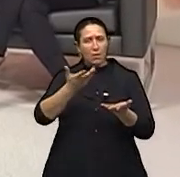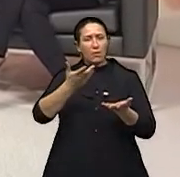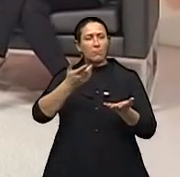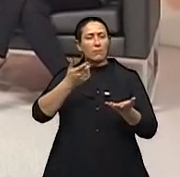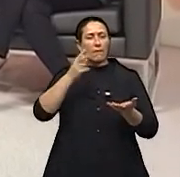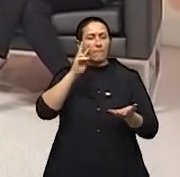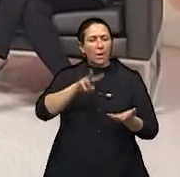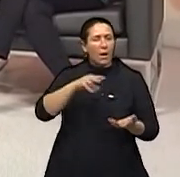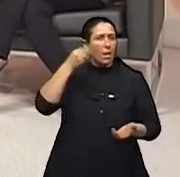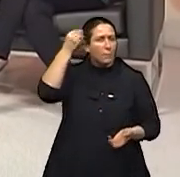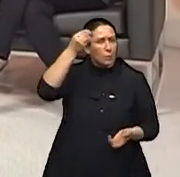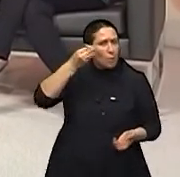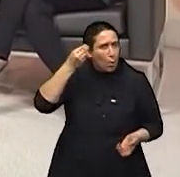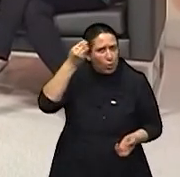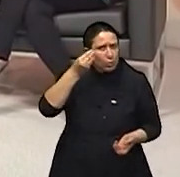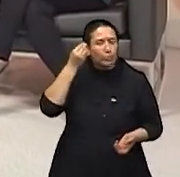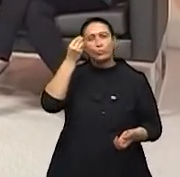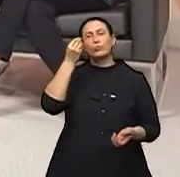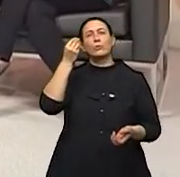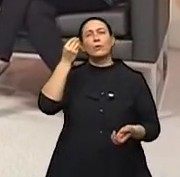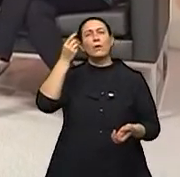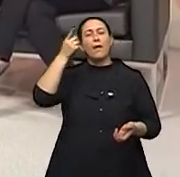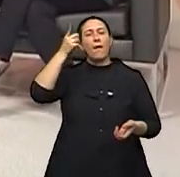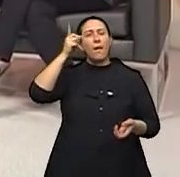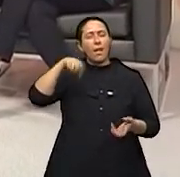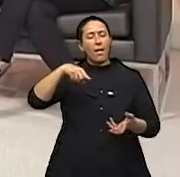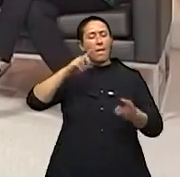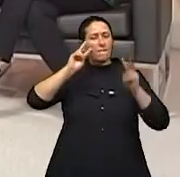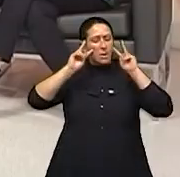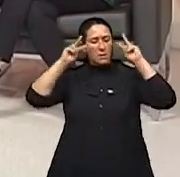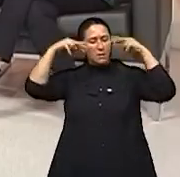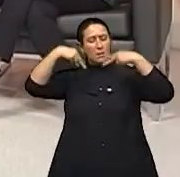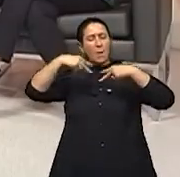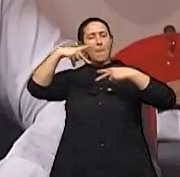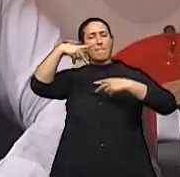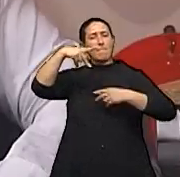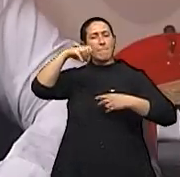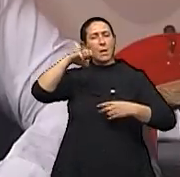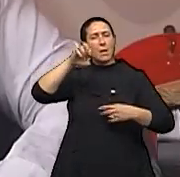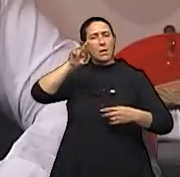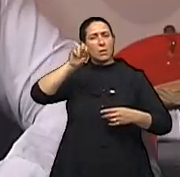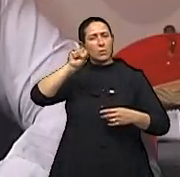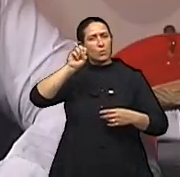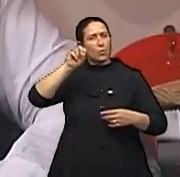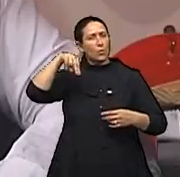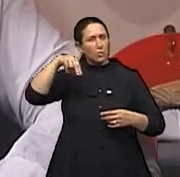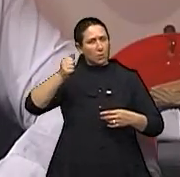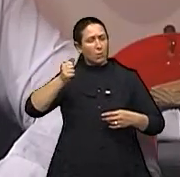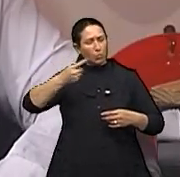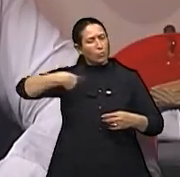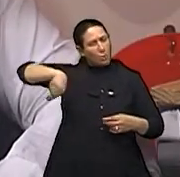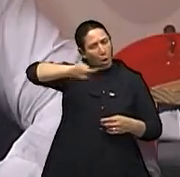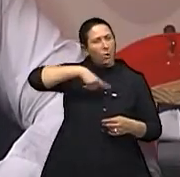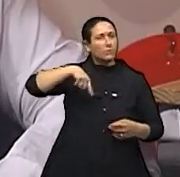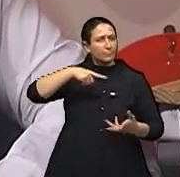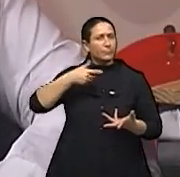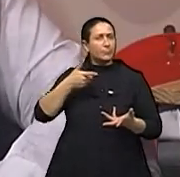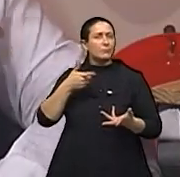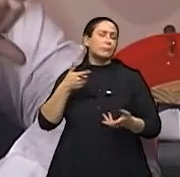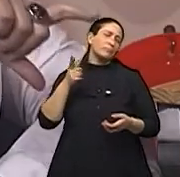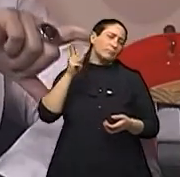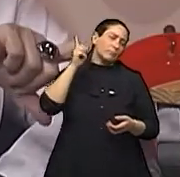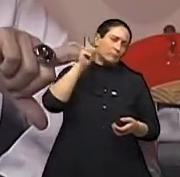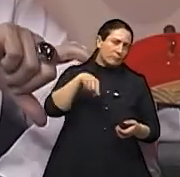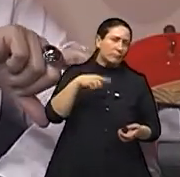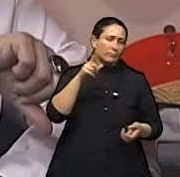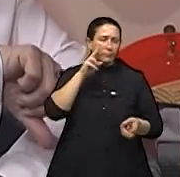psicologia tradicional, é a visão persona, onde normalmente nós somos vítimas. Pela visão